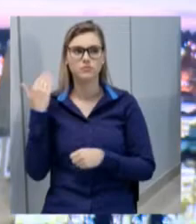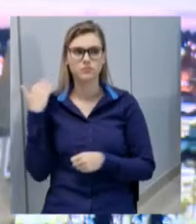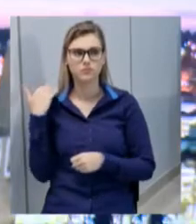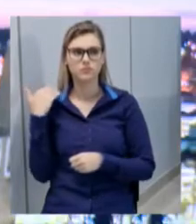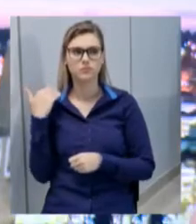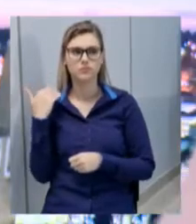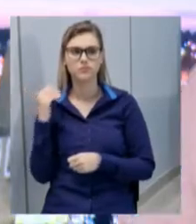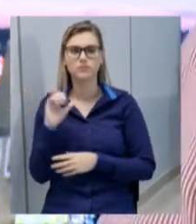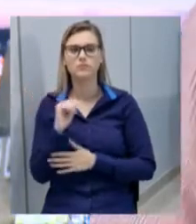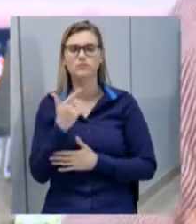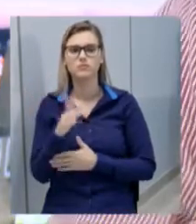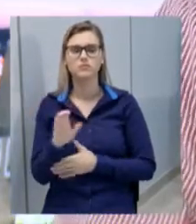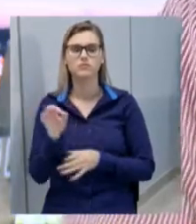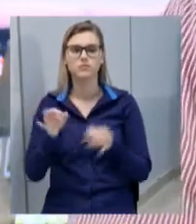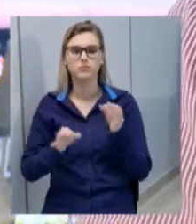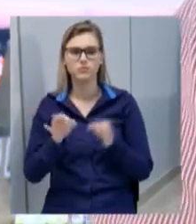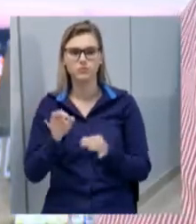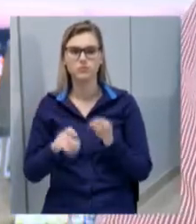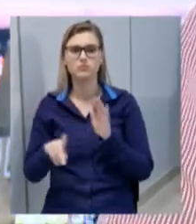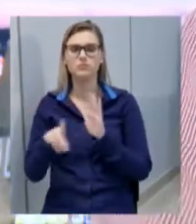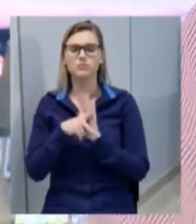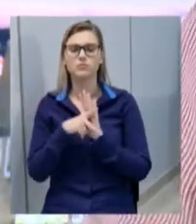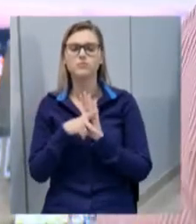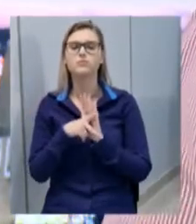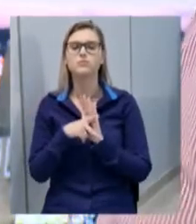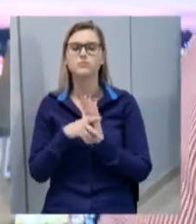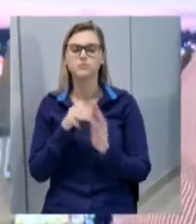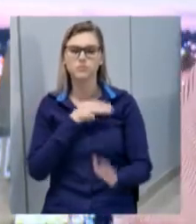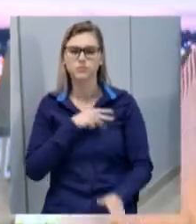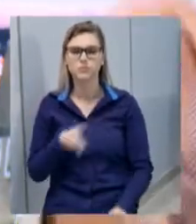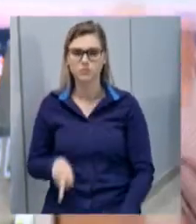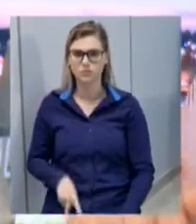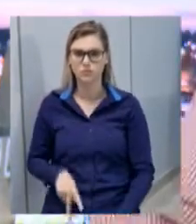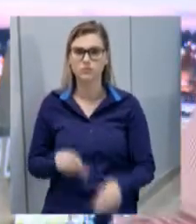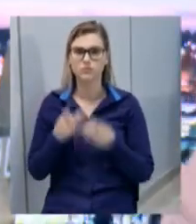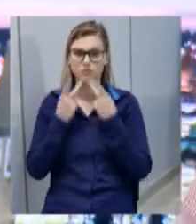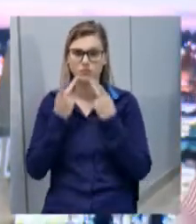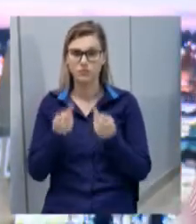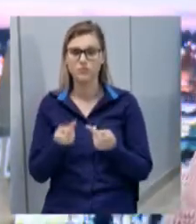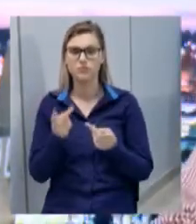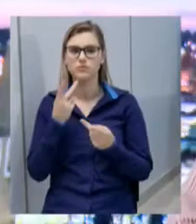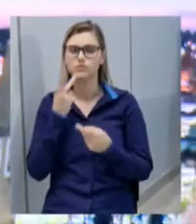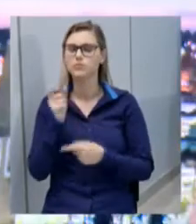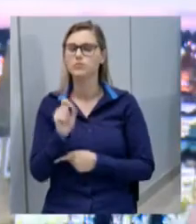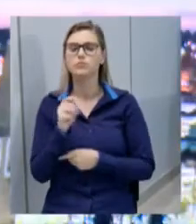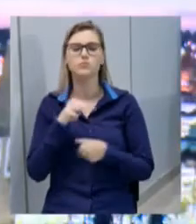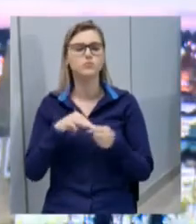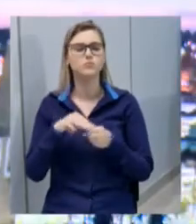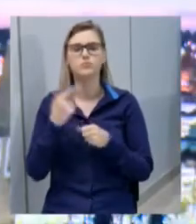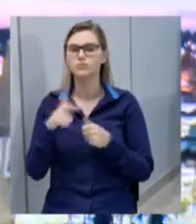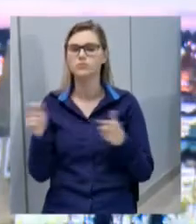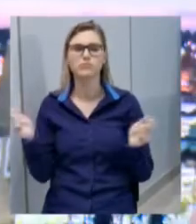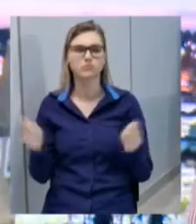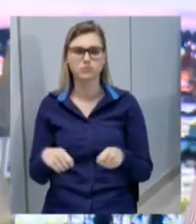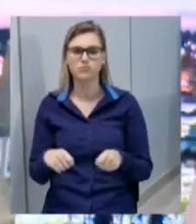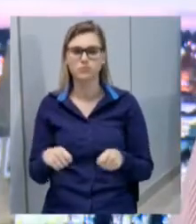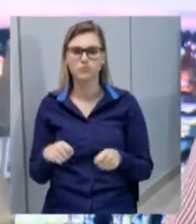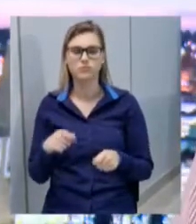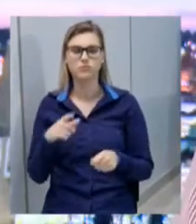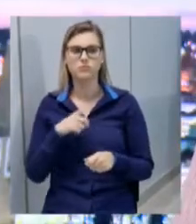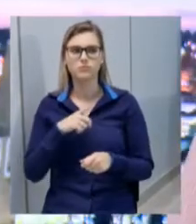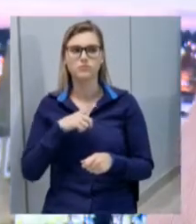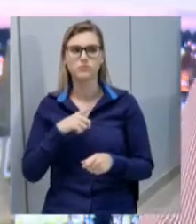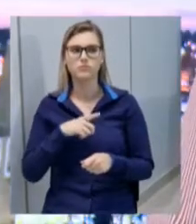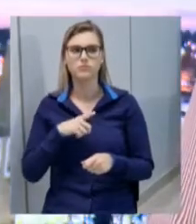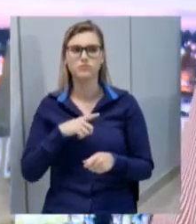judicial, onde o próprio Ministério Público, na sua manifestação, disse que o município não tinha competência para outorgar